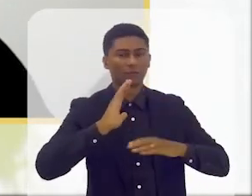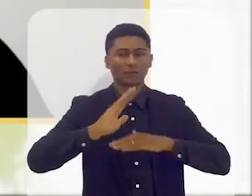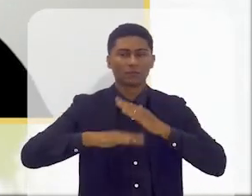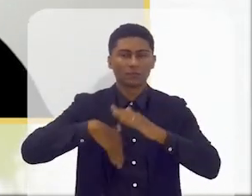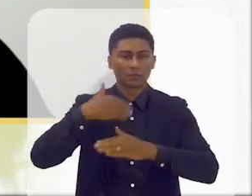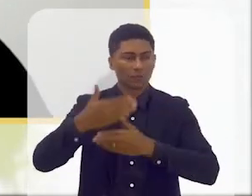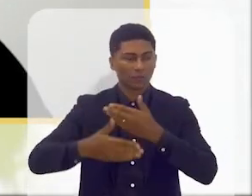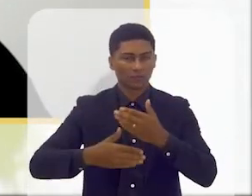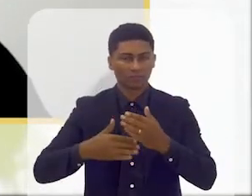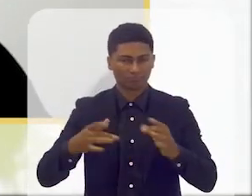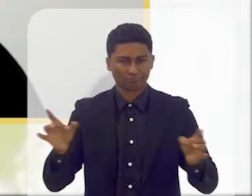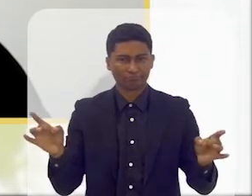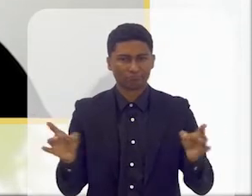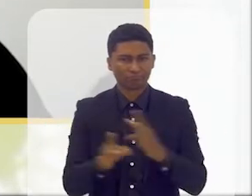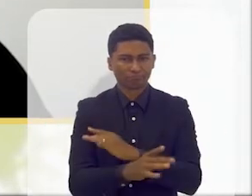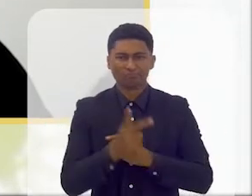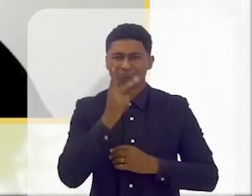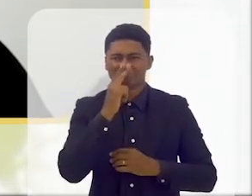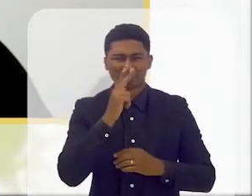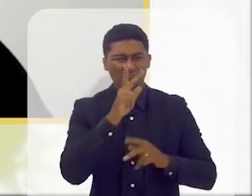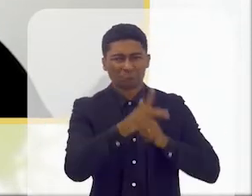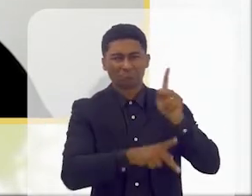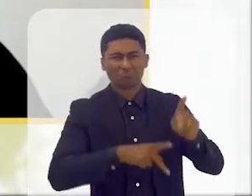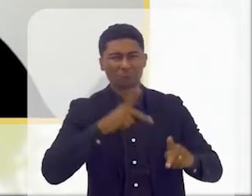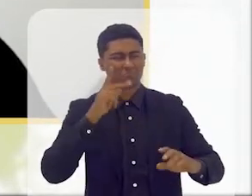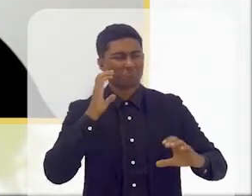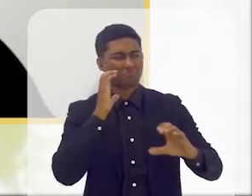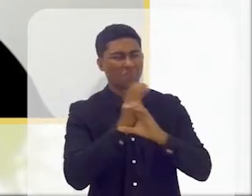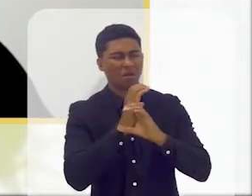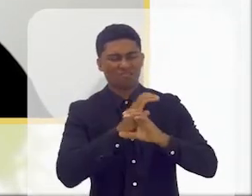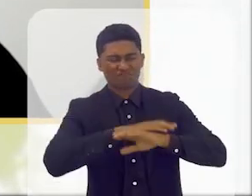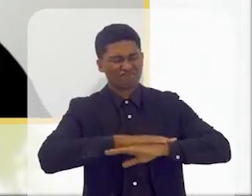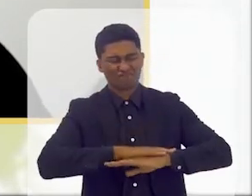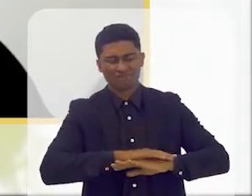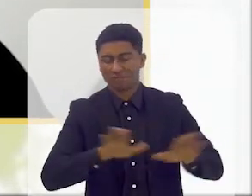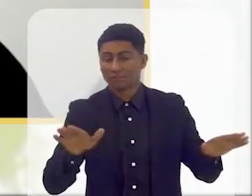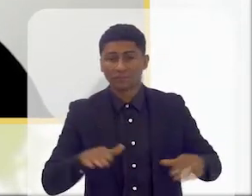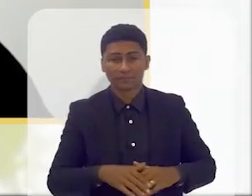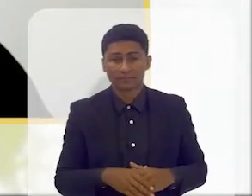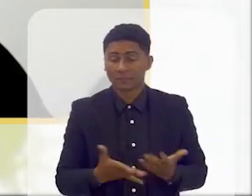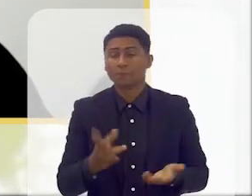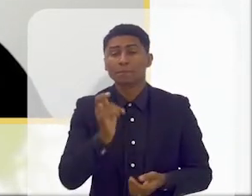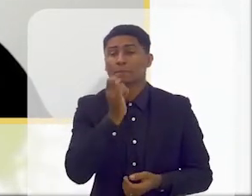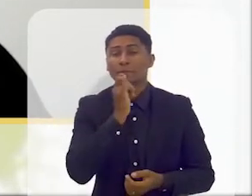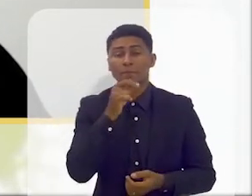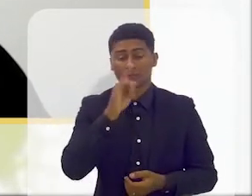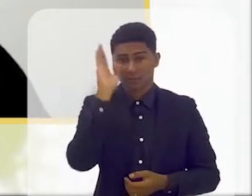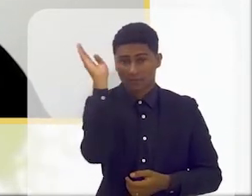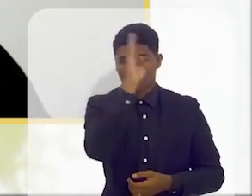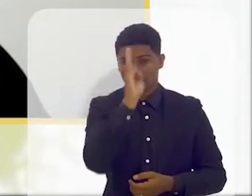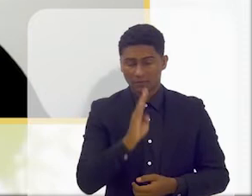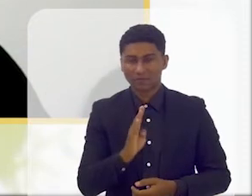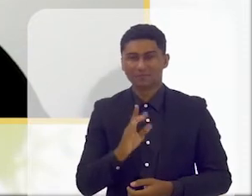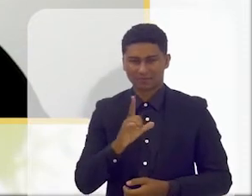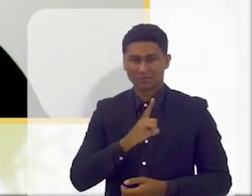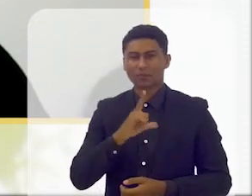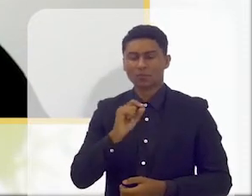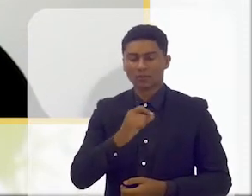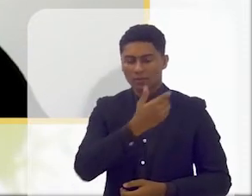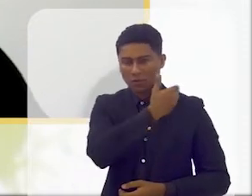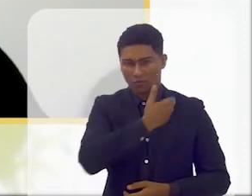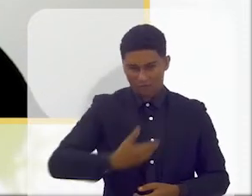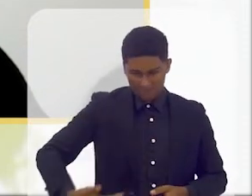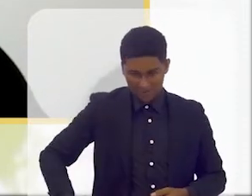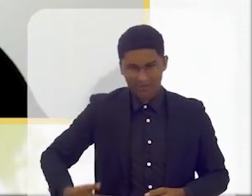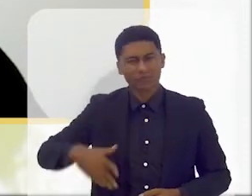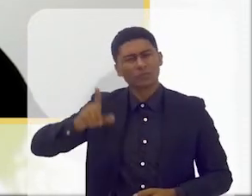chegam. Ou seja, vou-vos dar um exemplo. Penso que no Brasil se diz o Diário do Governo, onde